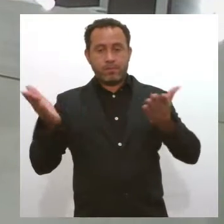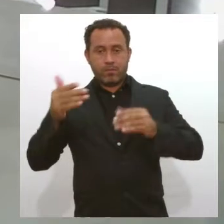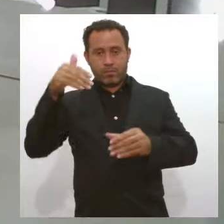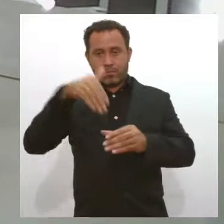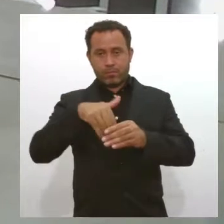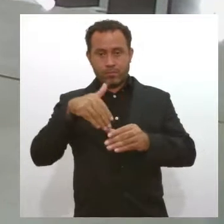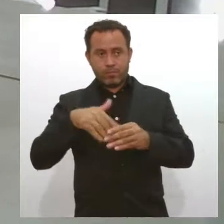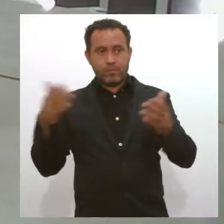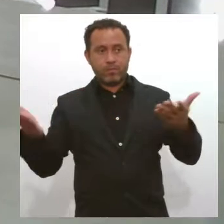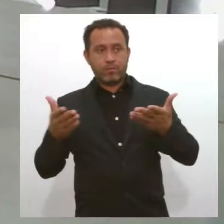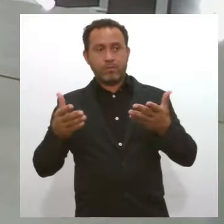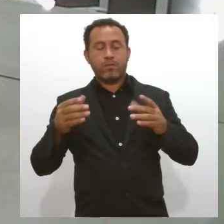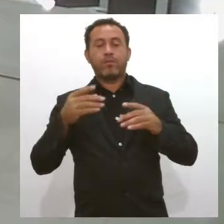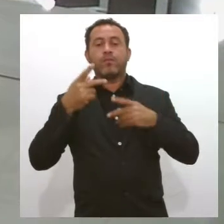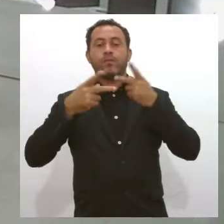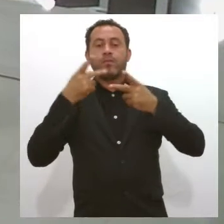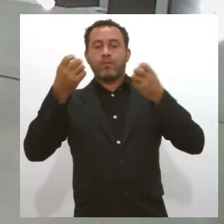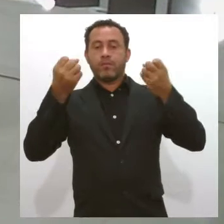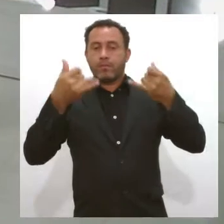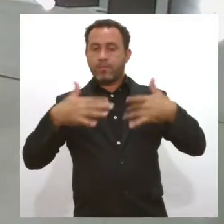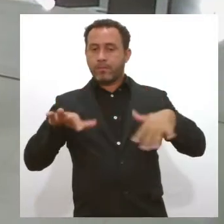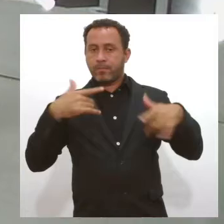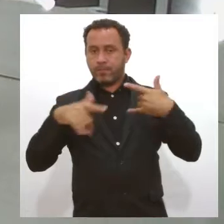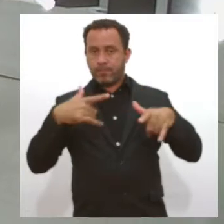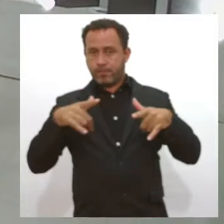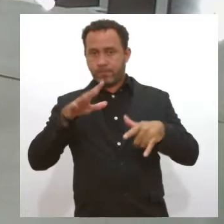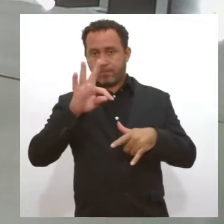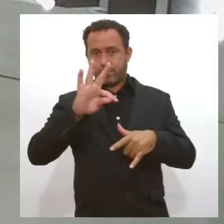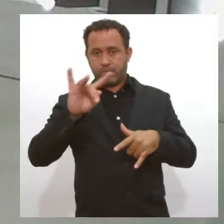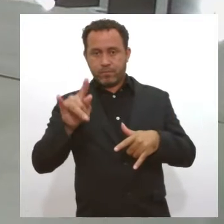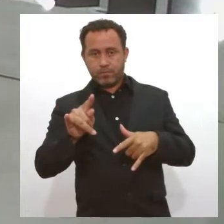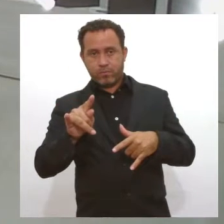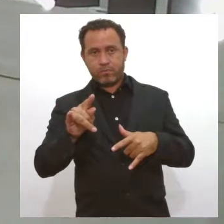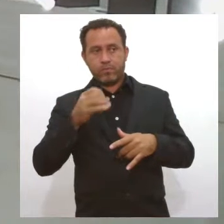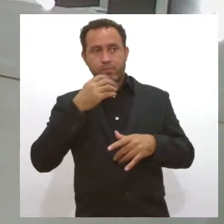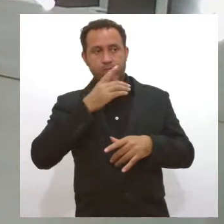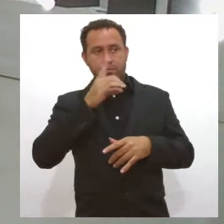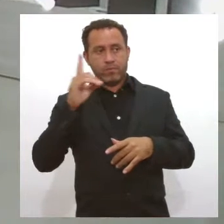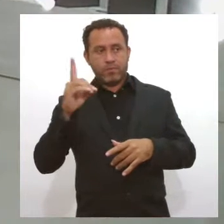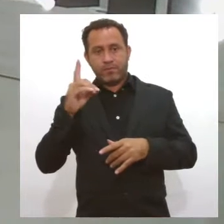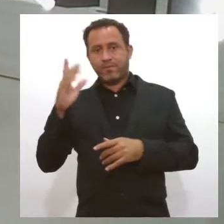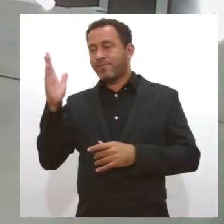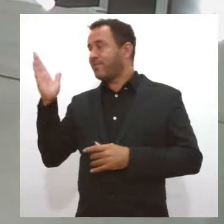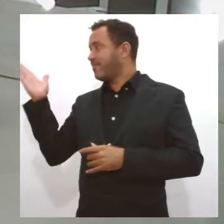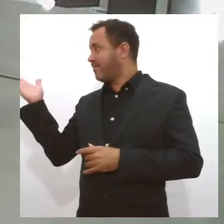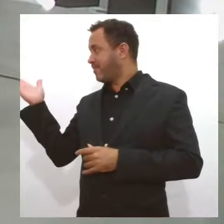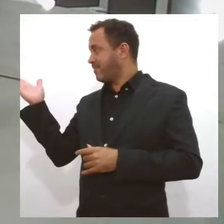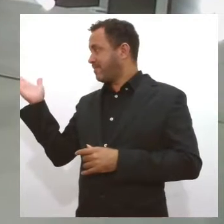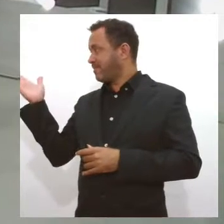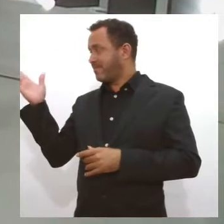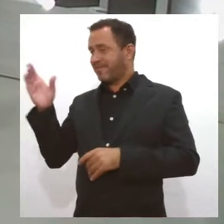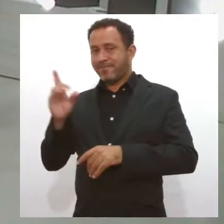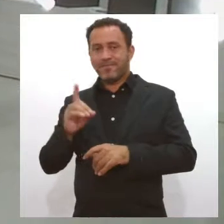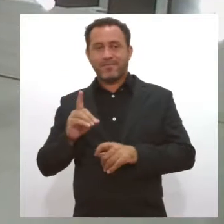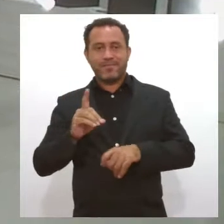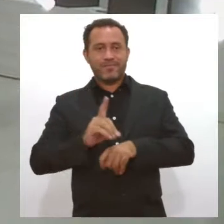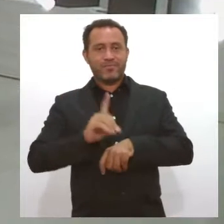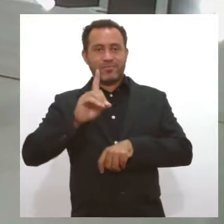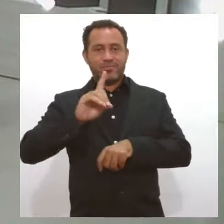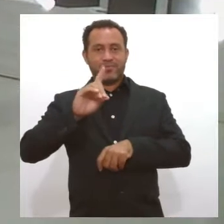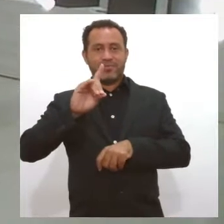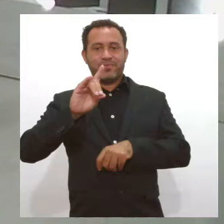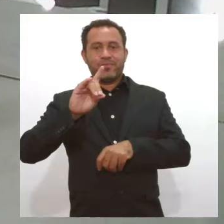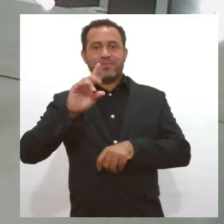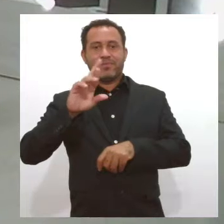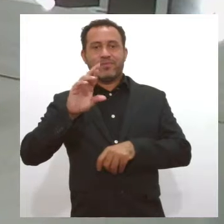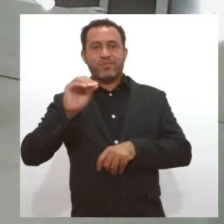recebe agora para nos falar sobre este trabalho do TJ. Muito bom dia, doutora juíza Rosa